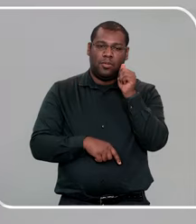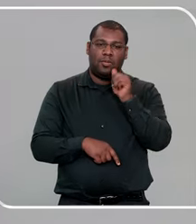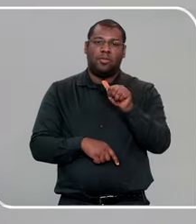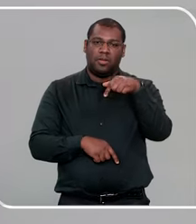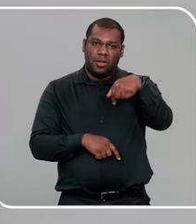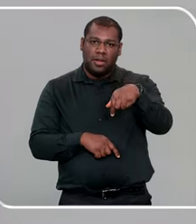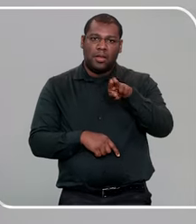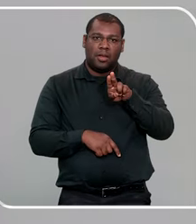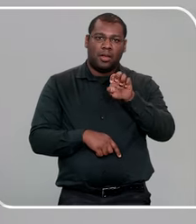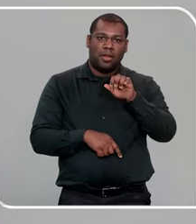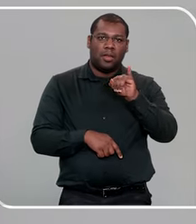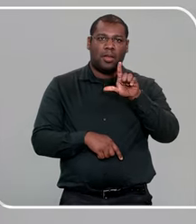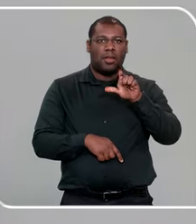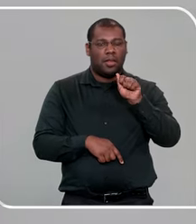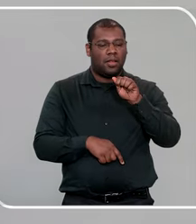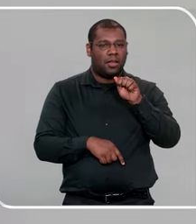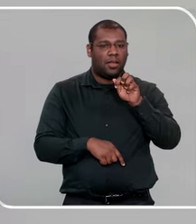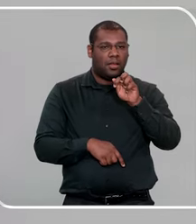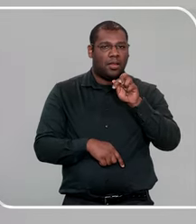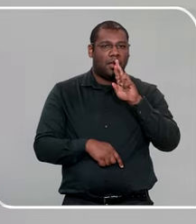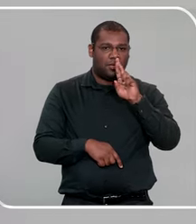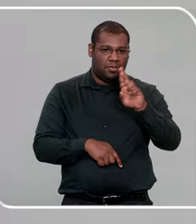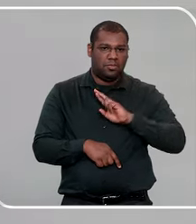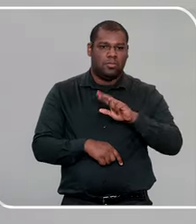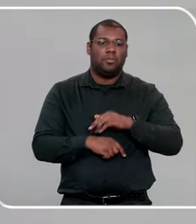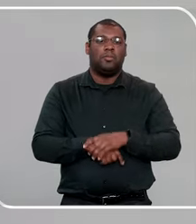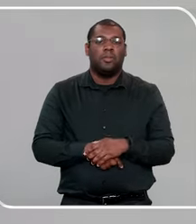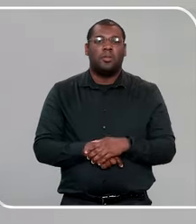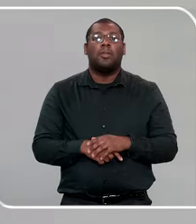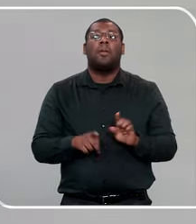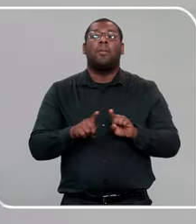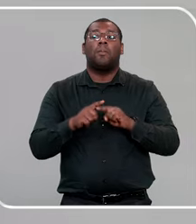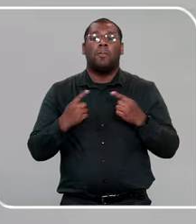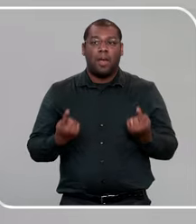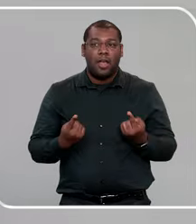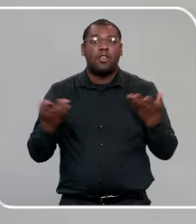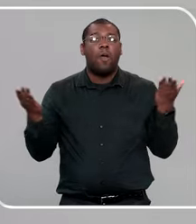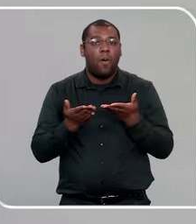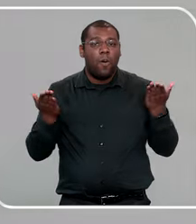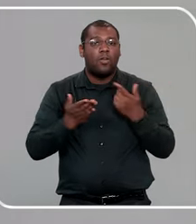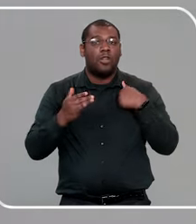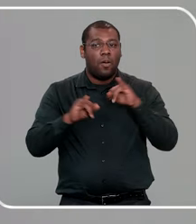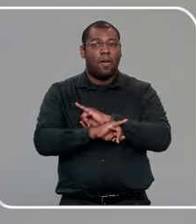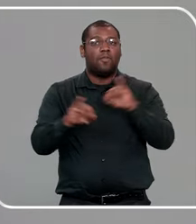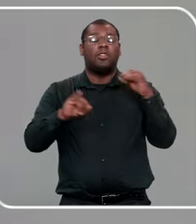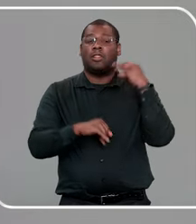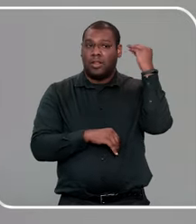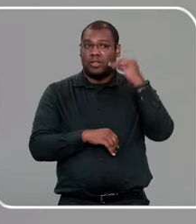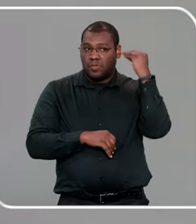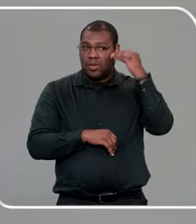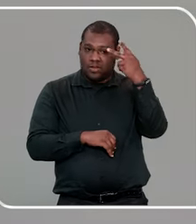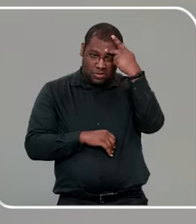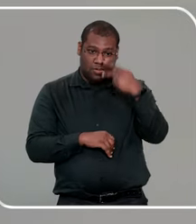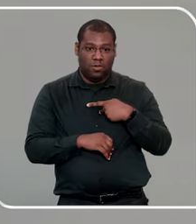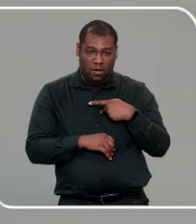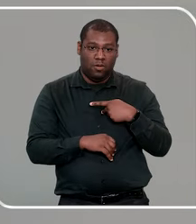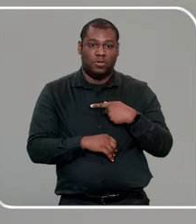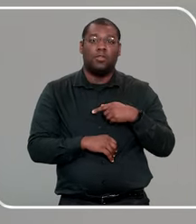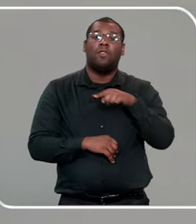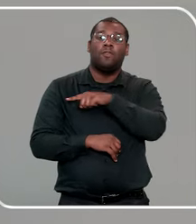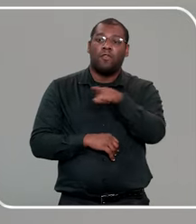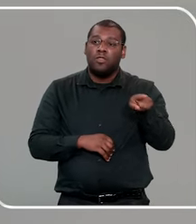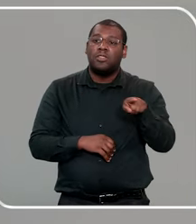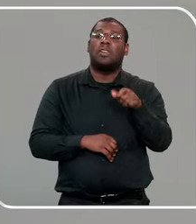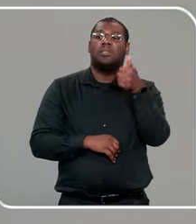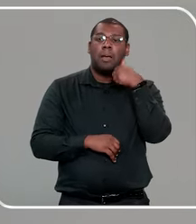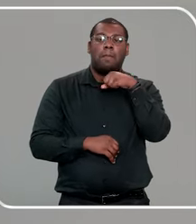dar um depoimento aqui, de uma situação que eu vivi, para reforçar, gente, o quanto que é importante, que nós, como